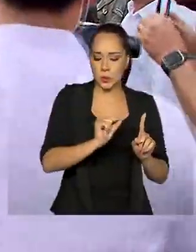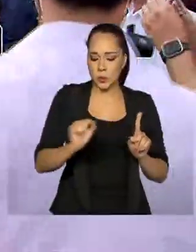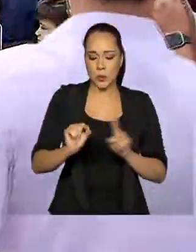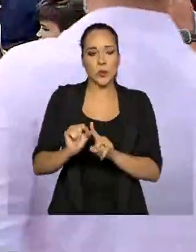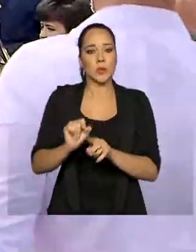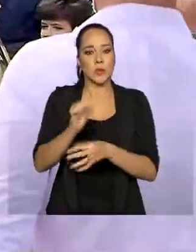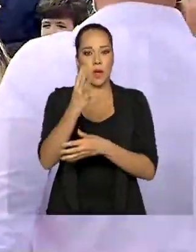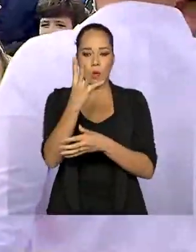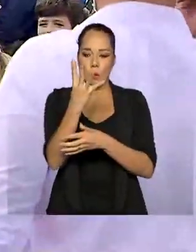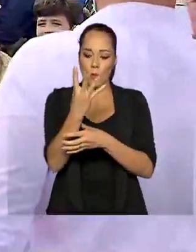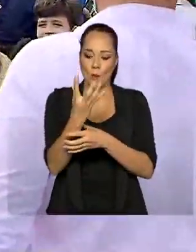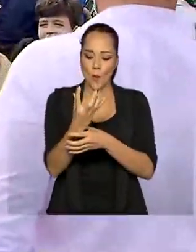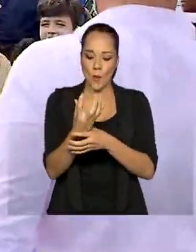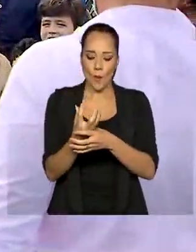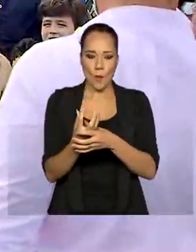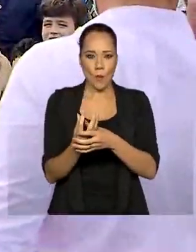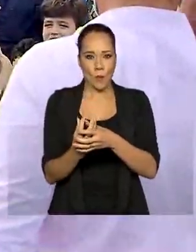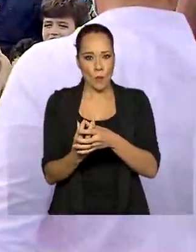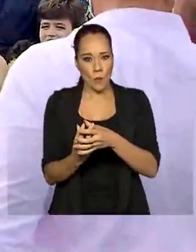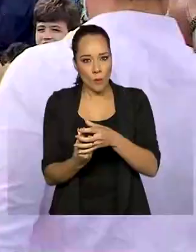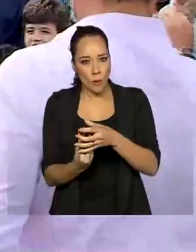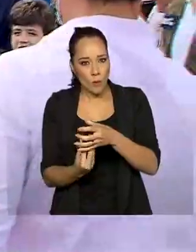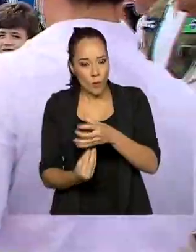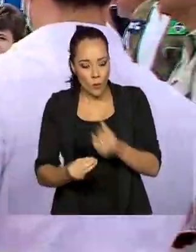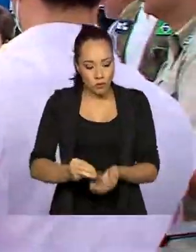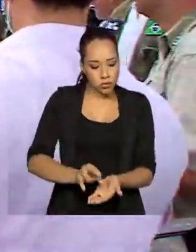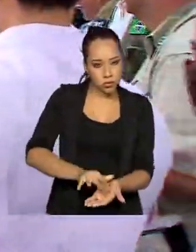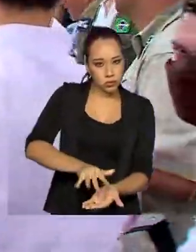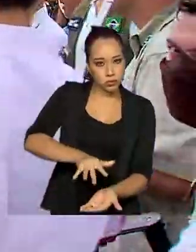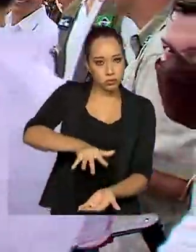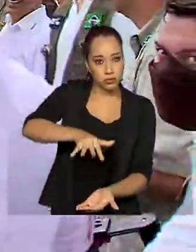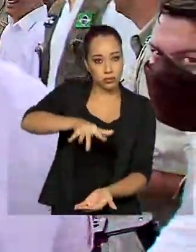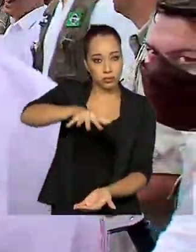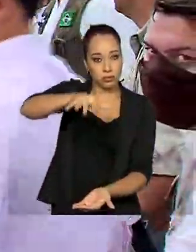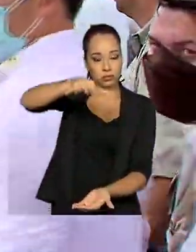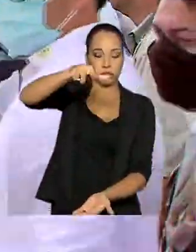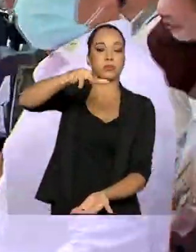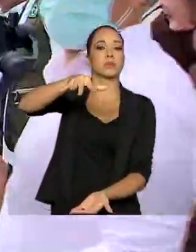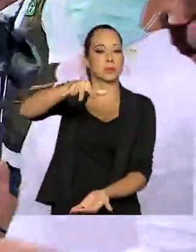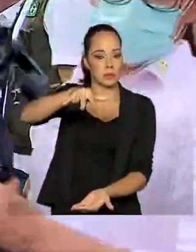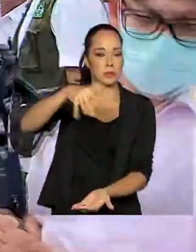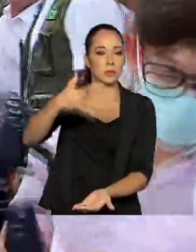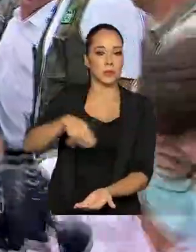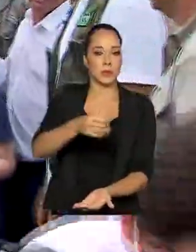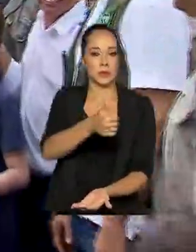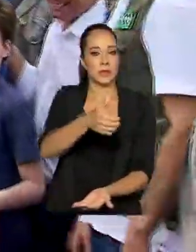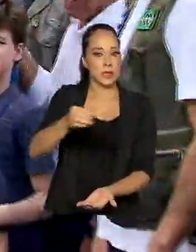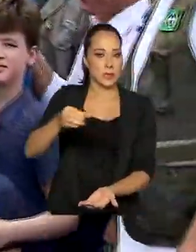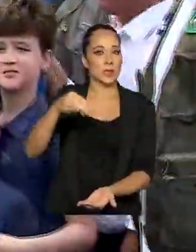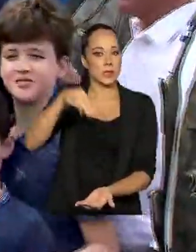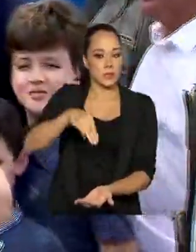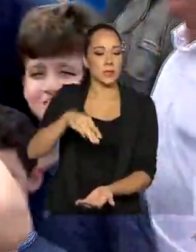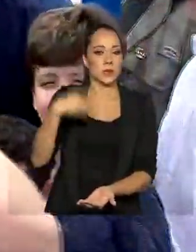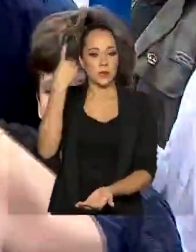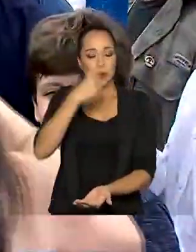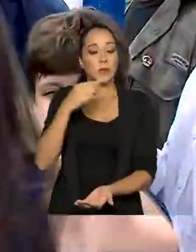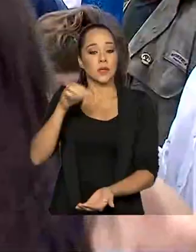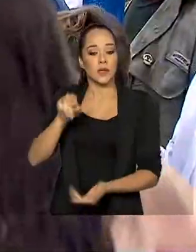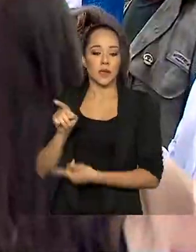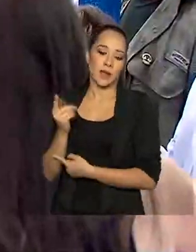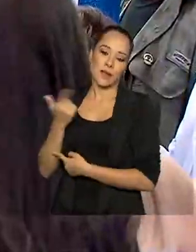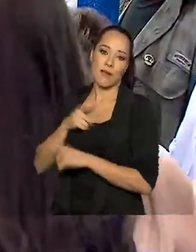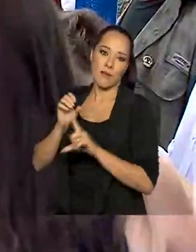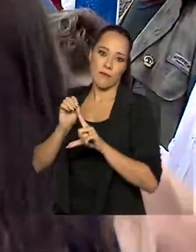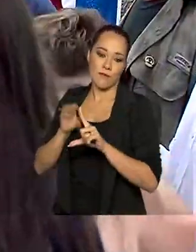filtragem, com uma capacidade de vazão de 100 metros cúbicos por hora. São imagens ao vivo,